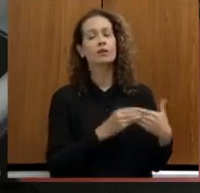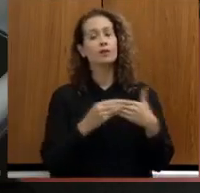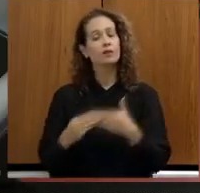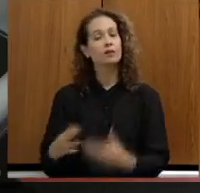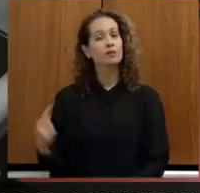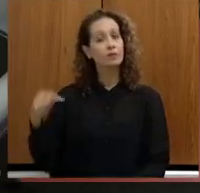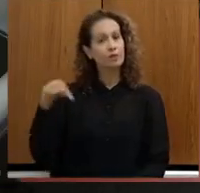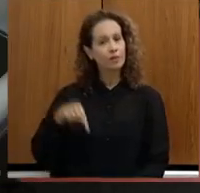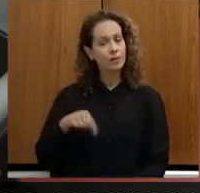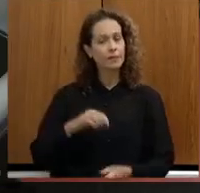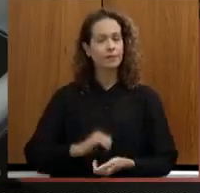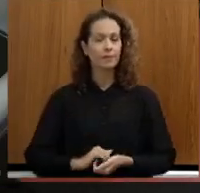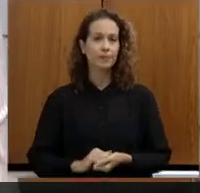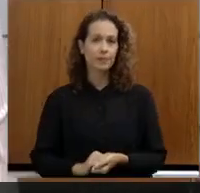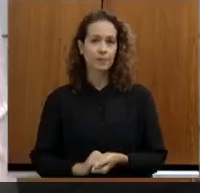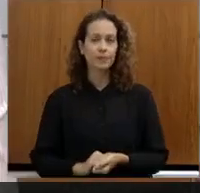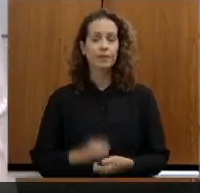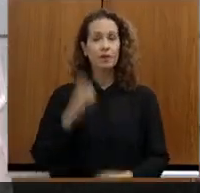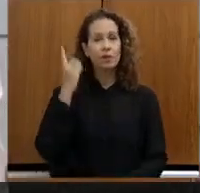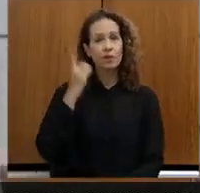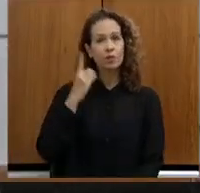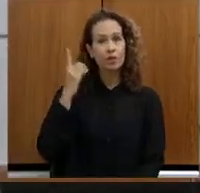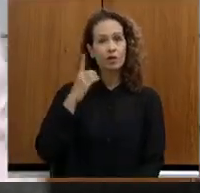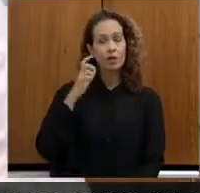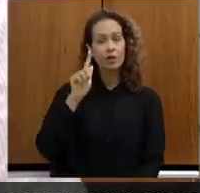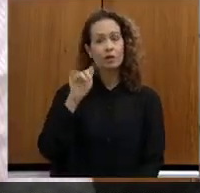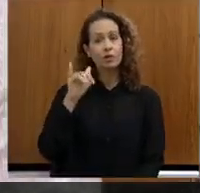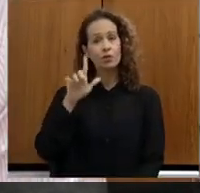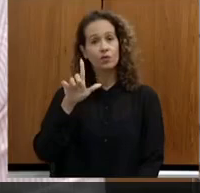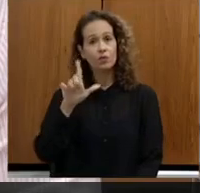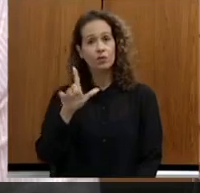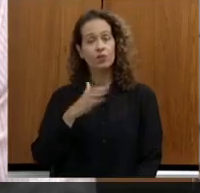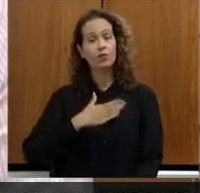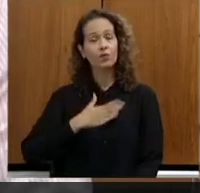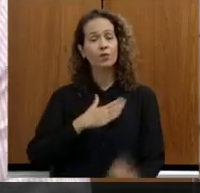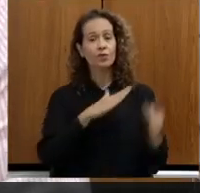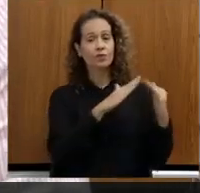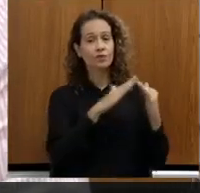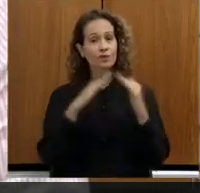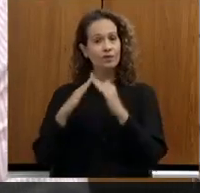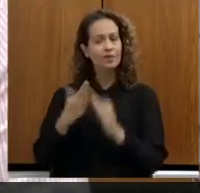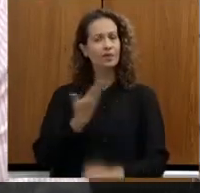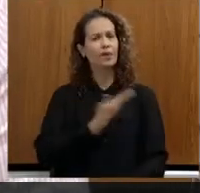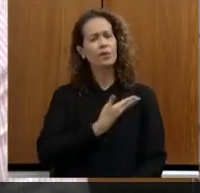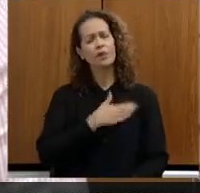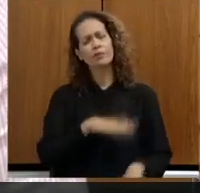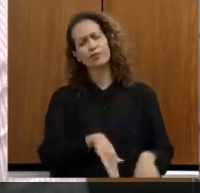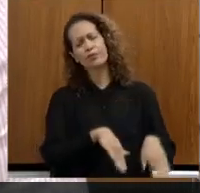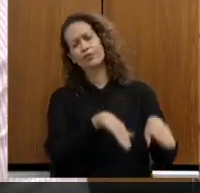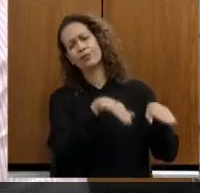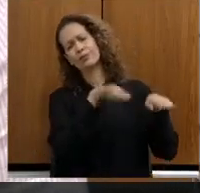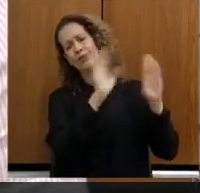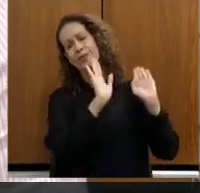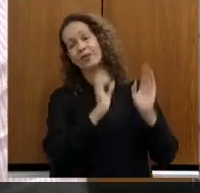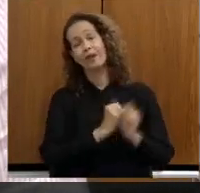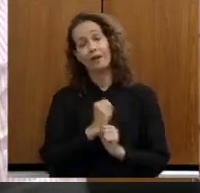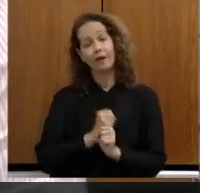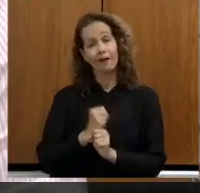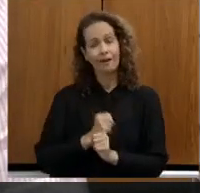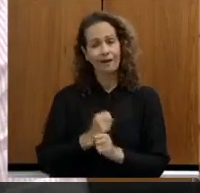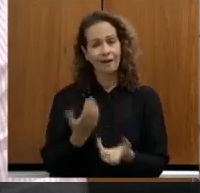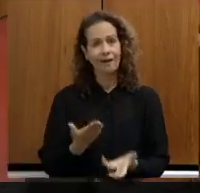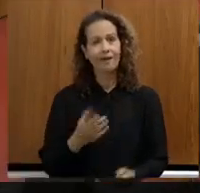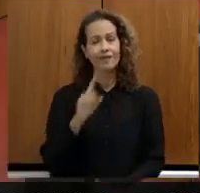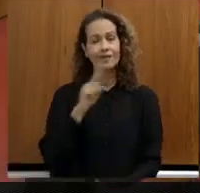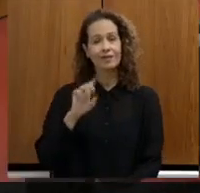reivindicação. Deputado Gil Pereira, meu vizinho, amigo de longo tempo, meu querido Zé